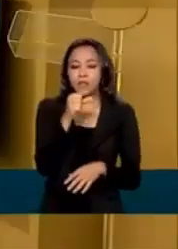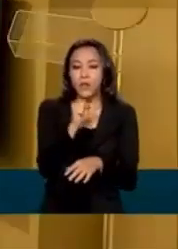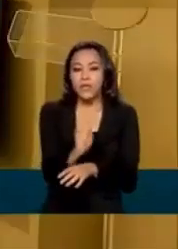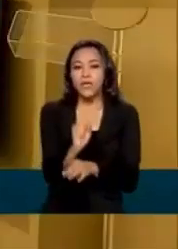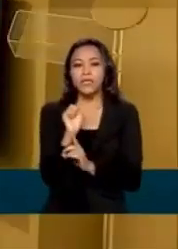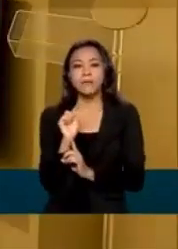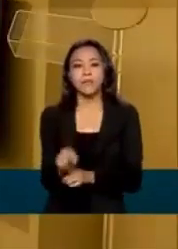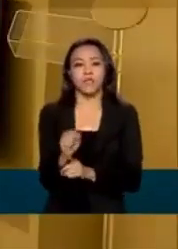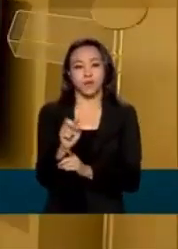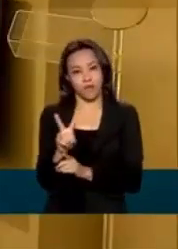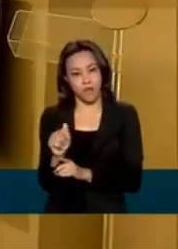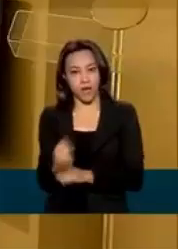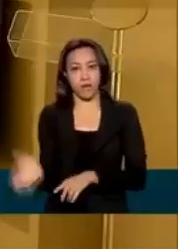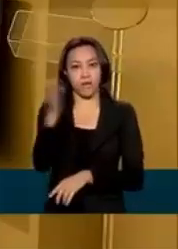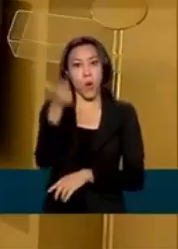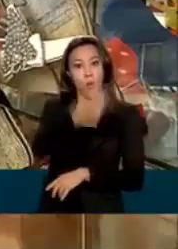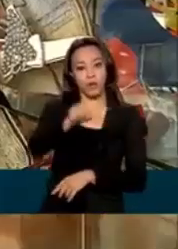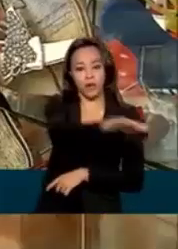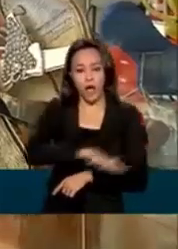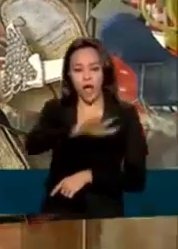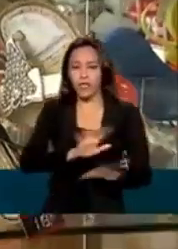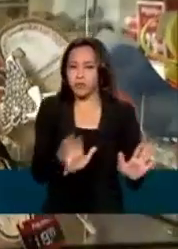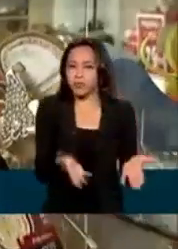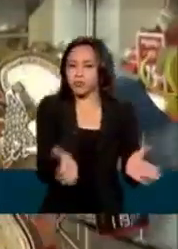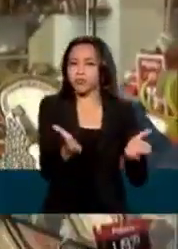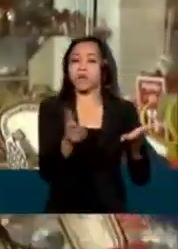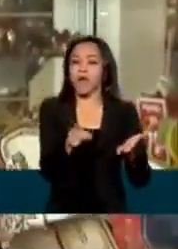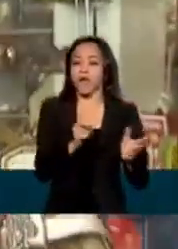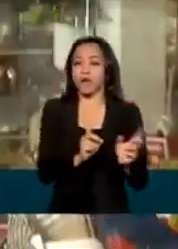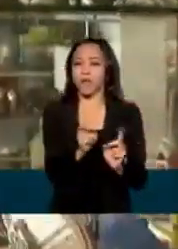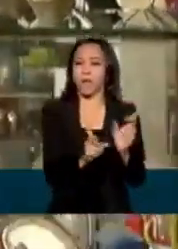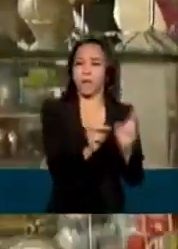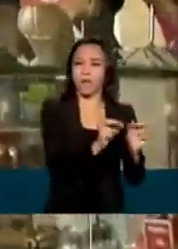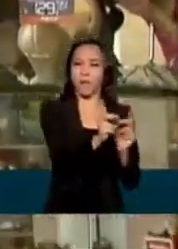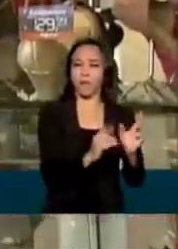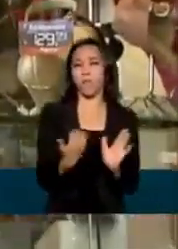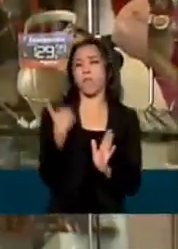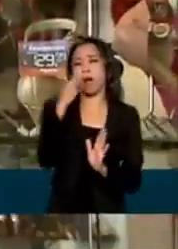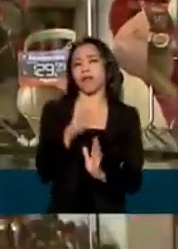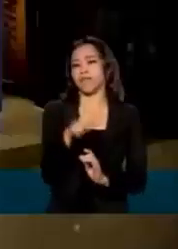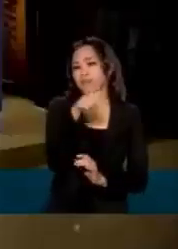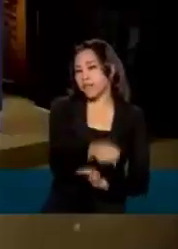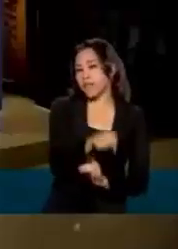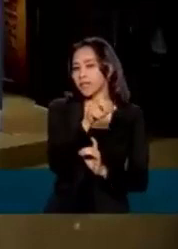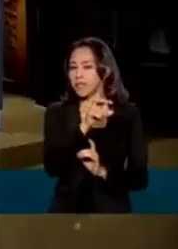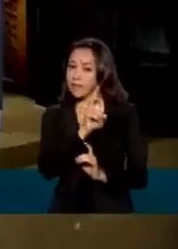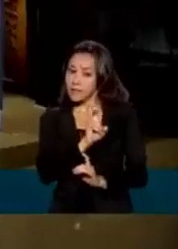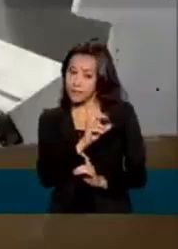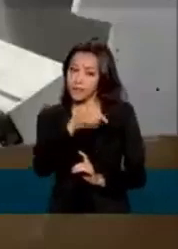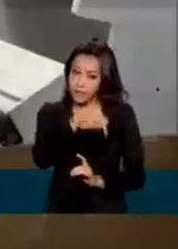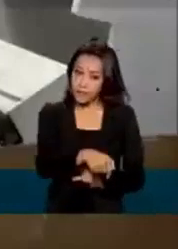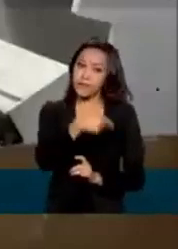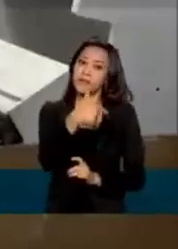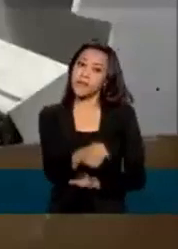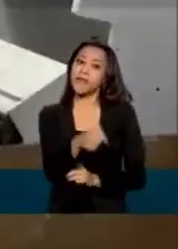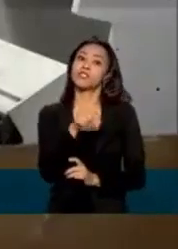Outro setor que aqueceu a economia brasileira Foi o comércio Com mais de 77 mil aberturas de vagas